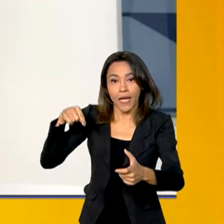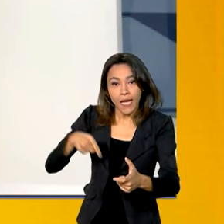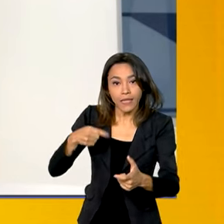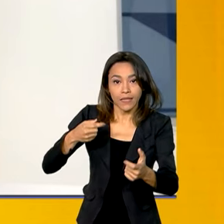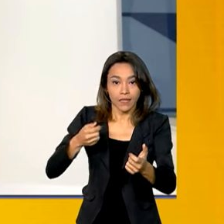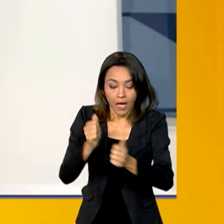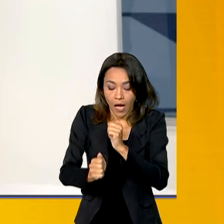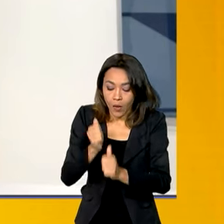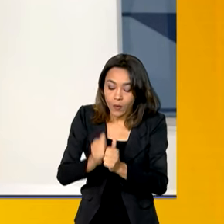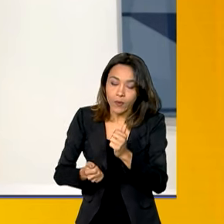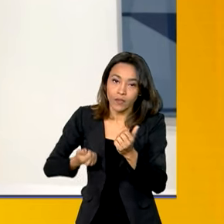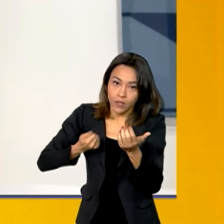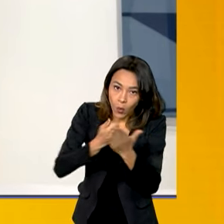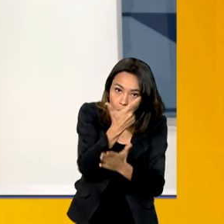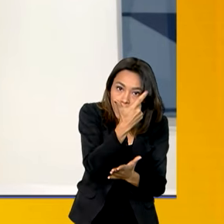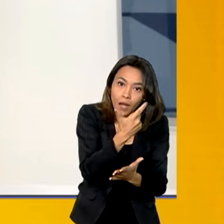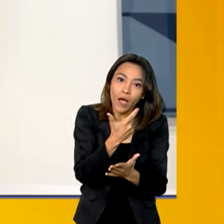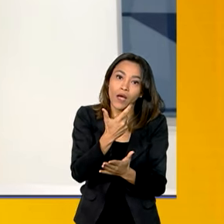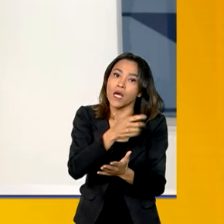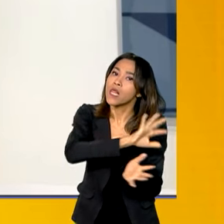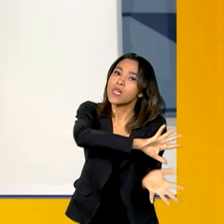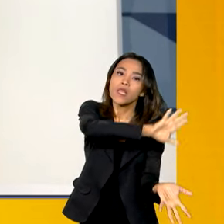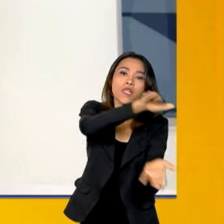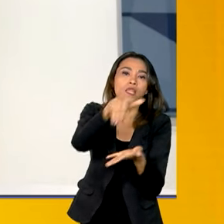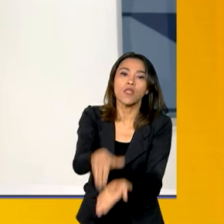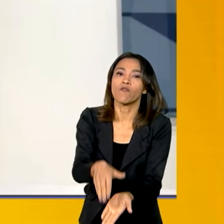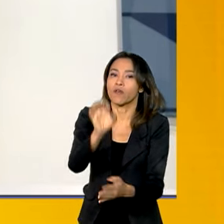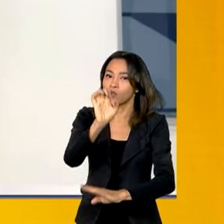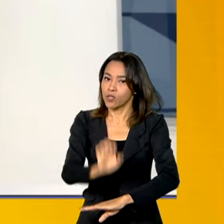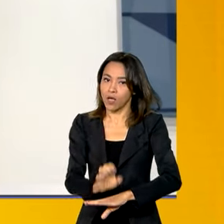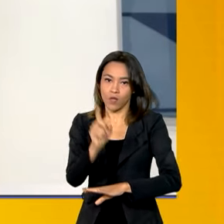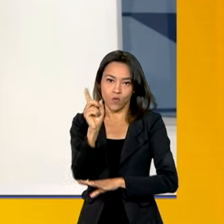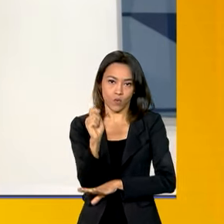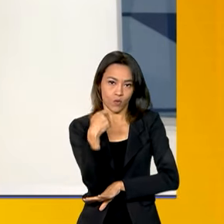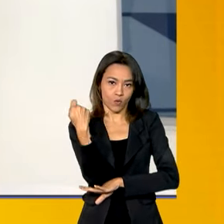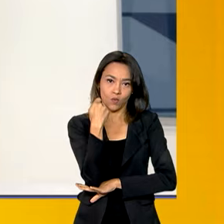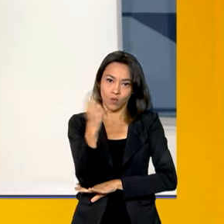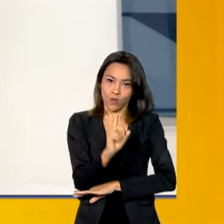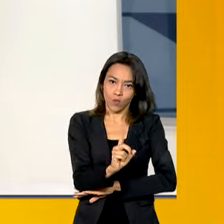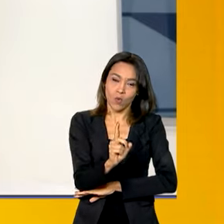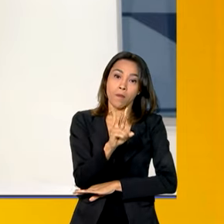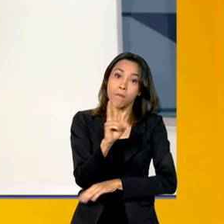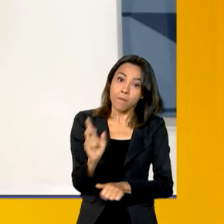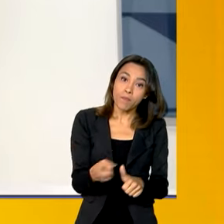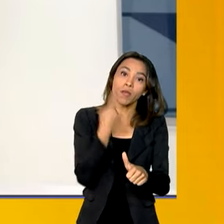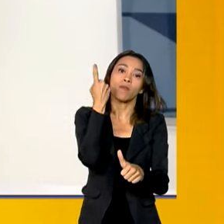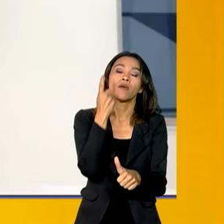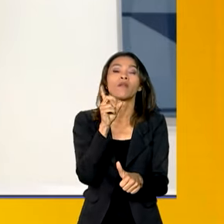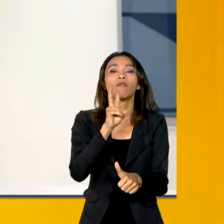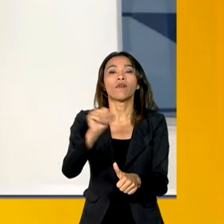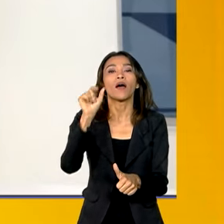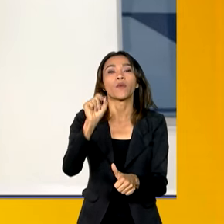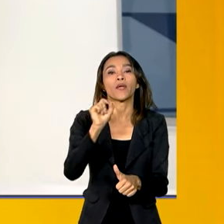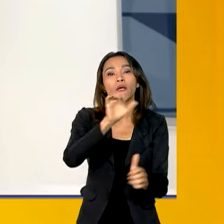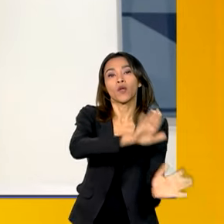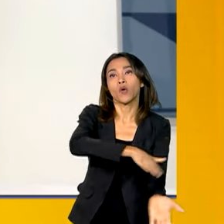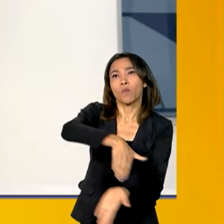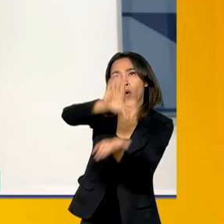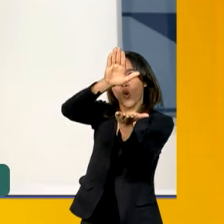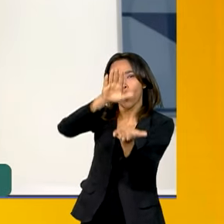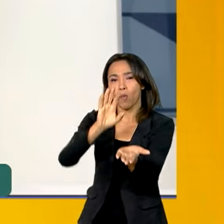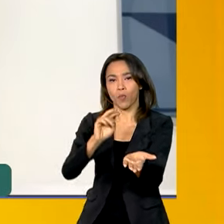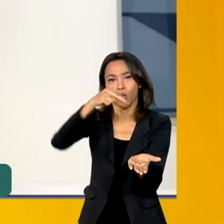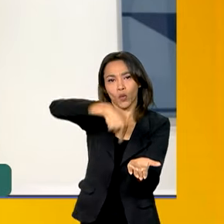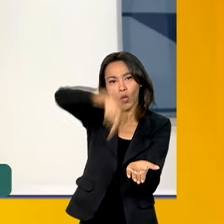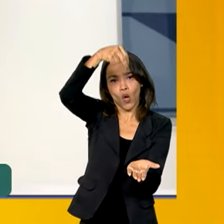importar, ele não virá para Rio Grande do Sul, ele não vem para a região do Sul. Ele vai ser direcionado especialmente para o Norte, para o